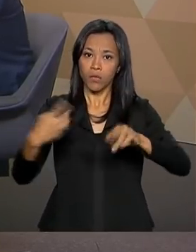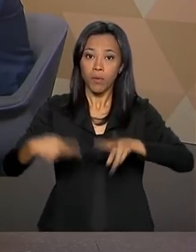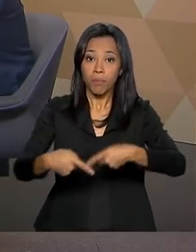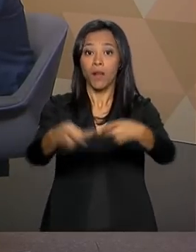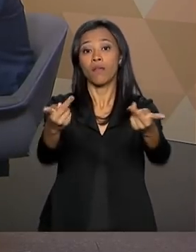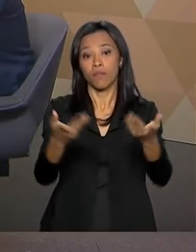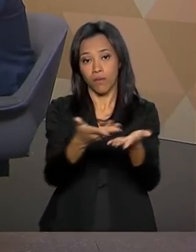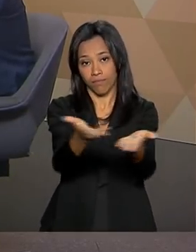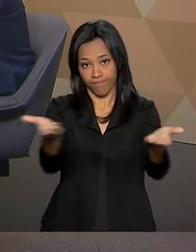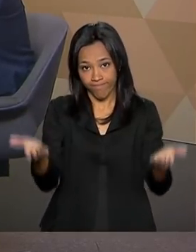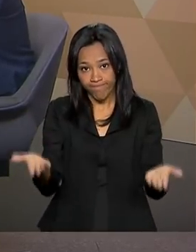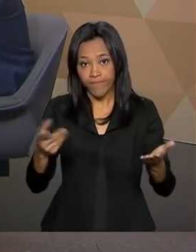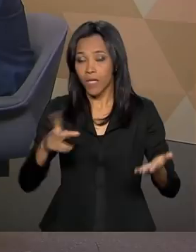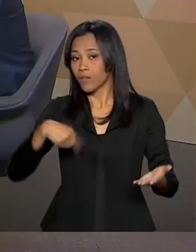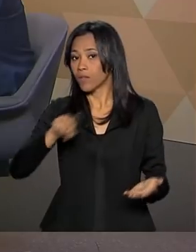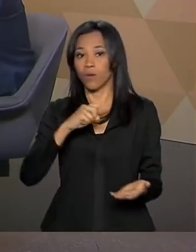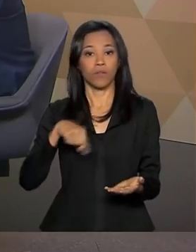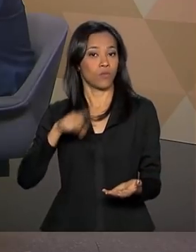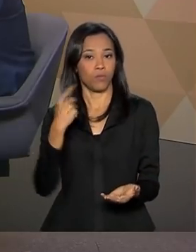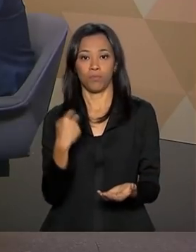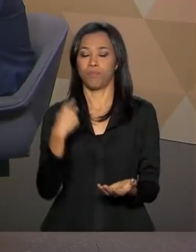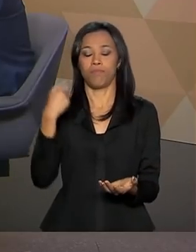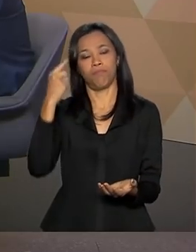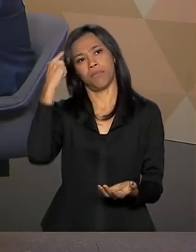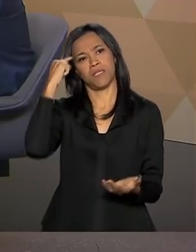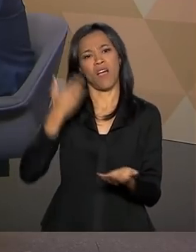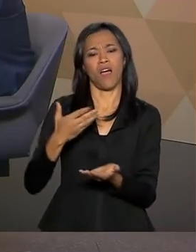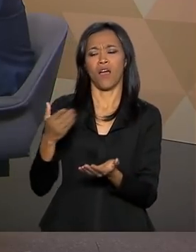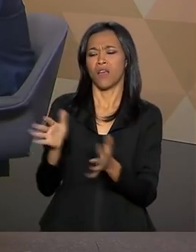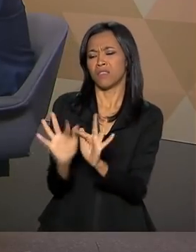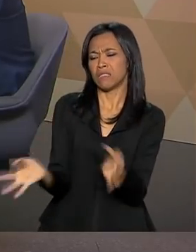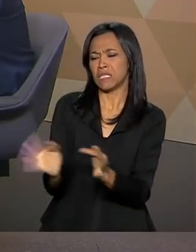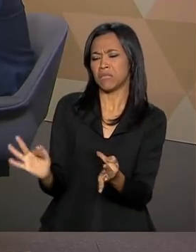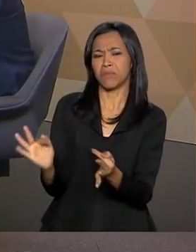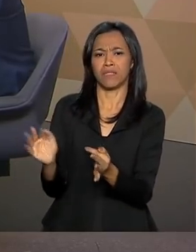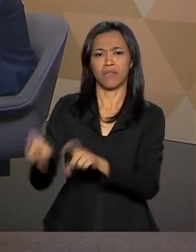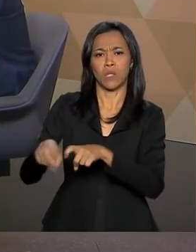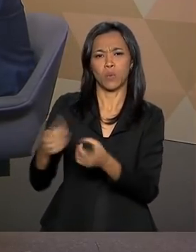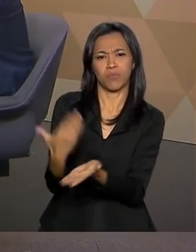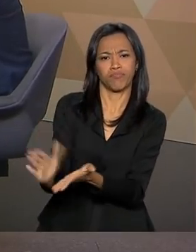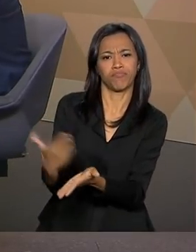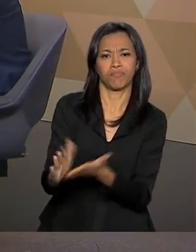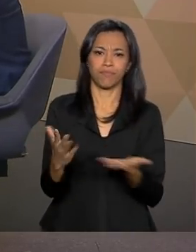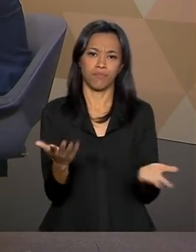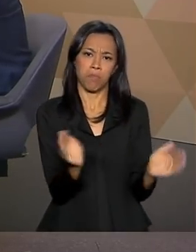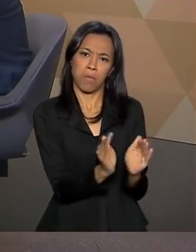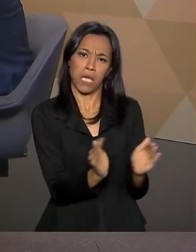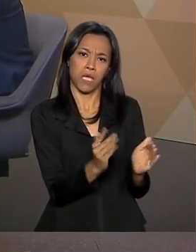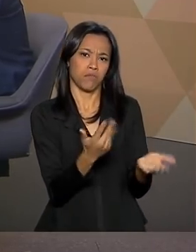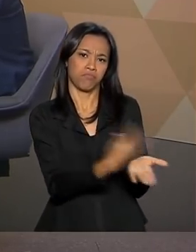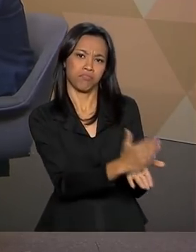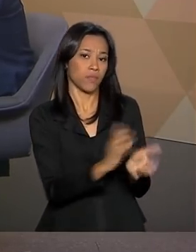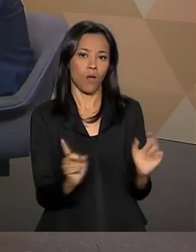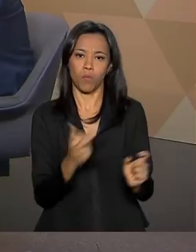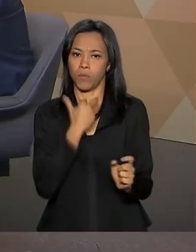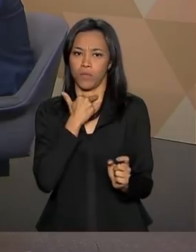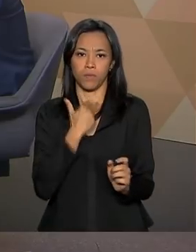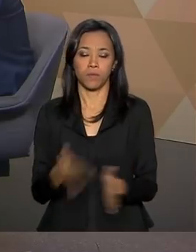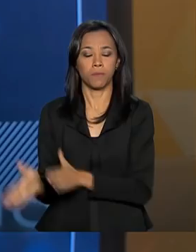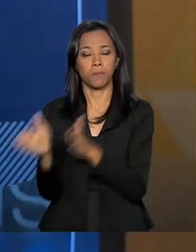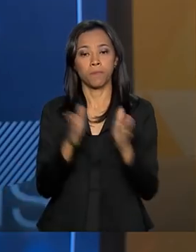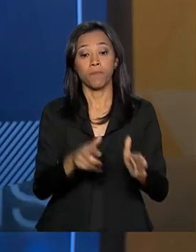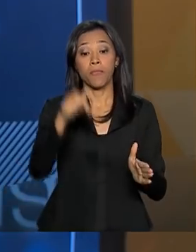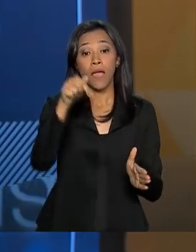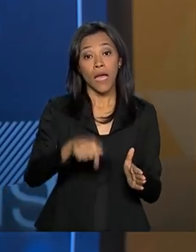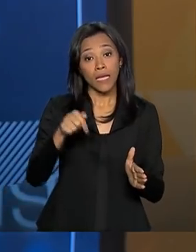outro lado. A gente não pode deixar para trás o pequeno e o médio agricultor brasileiro. Aqui no Brasil em Pauta, uma